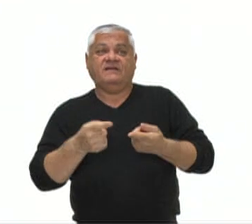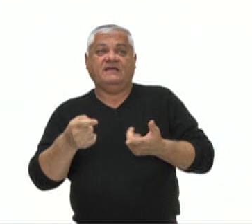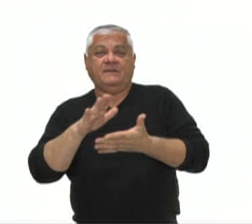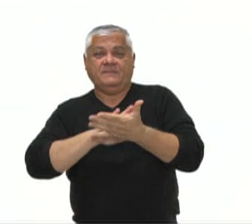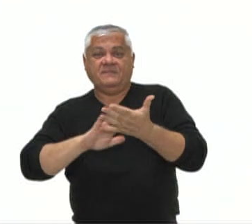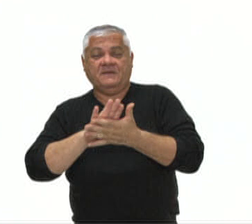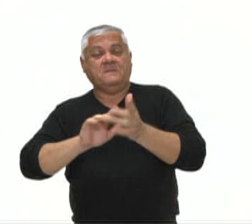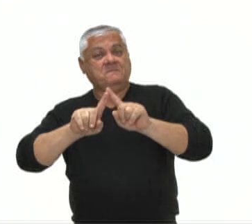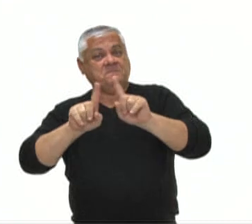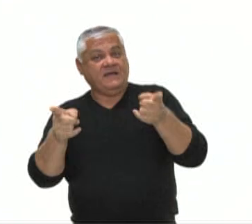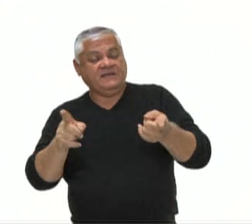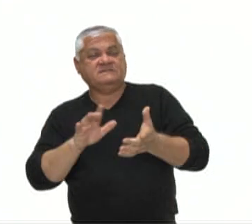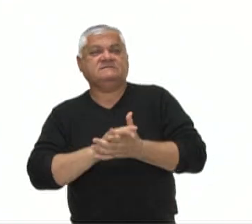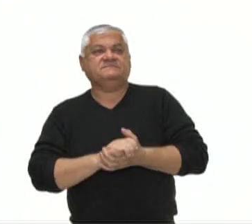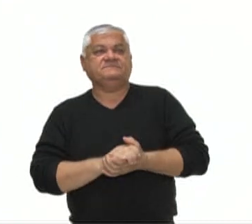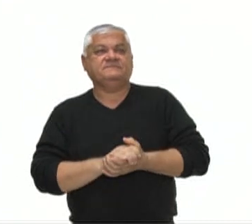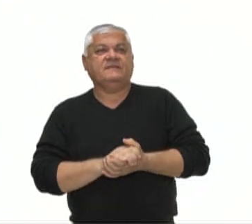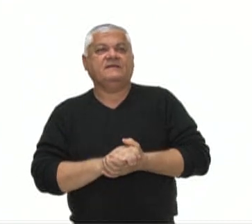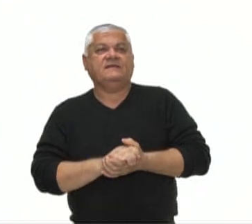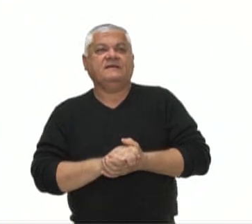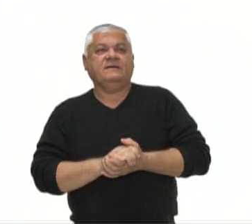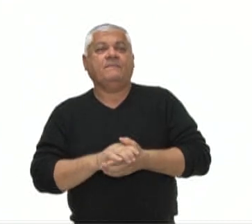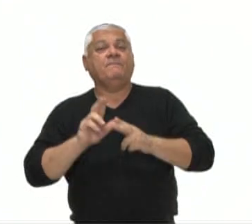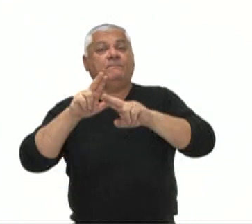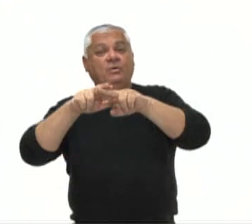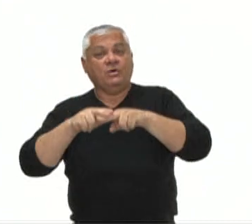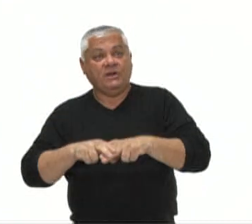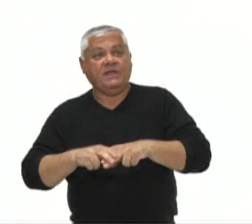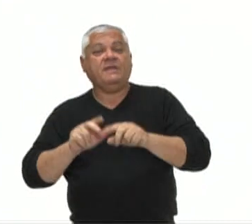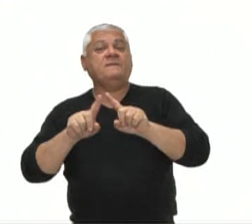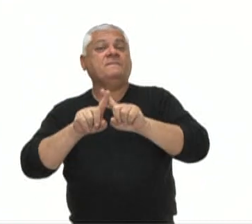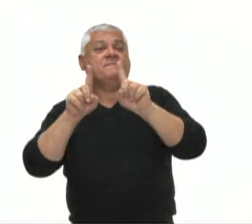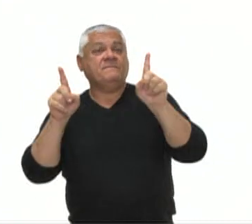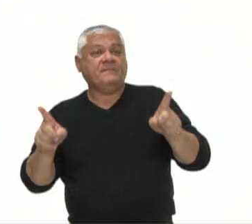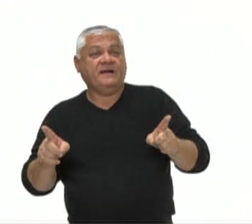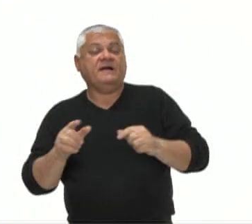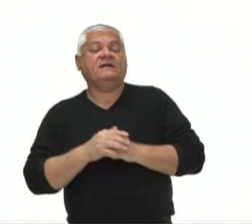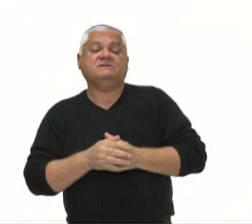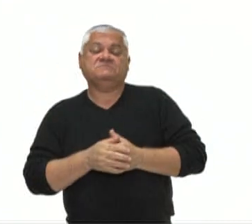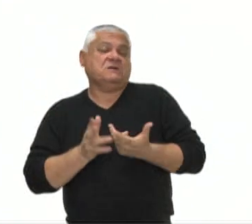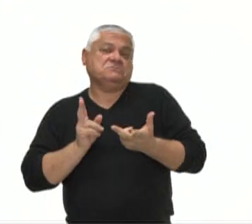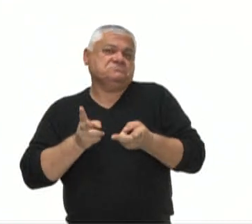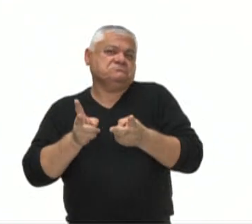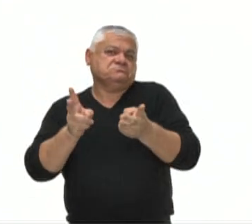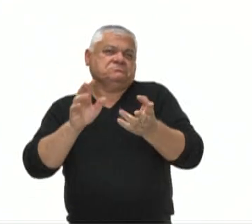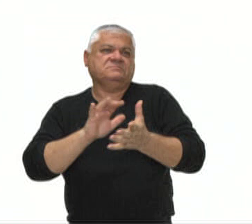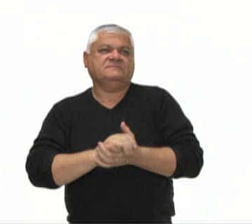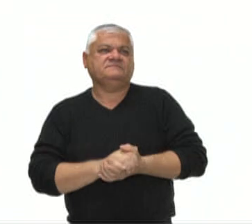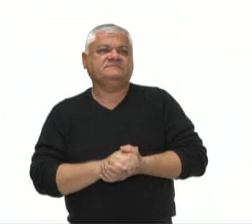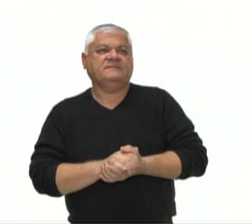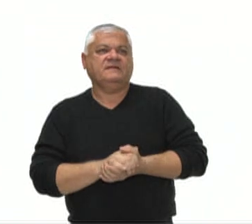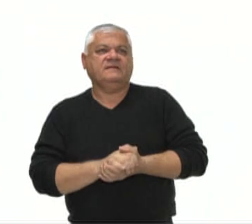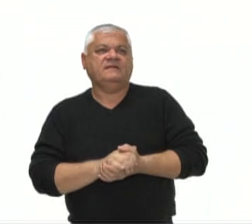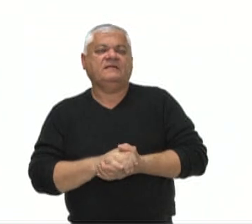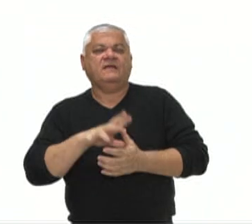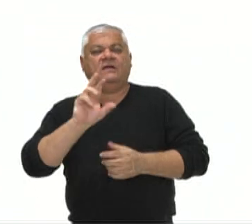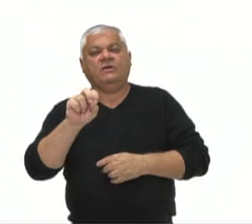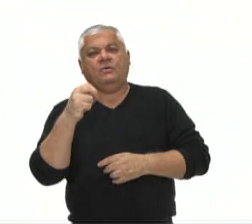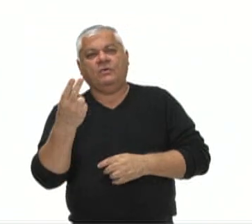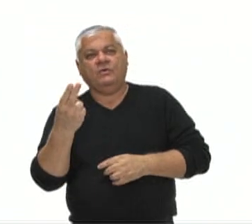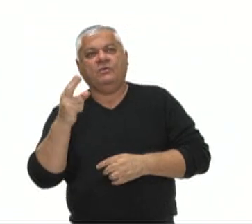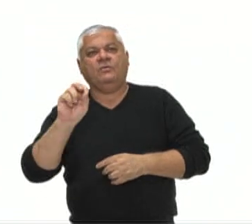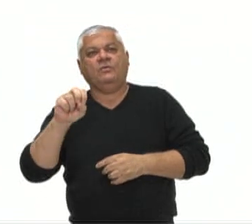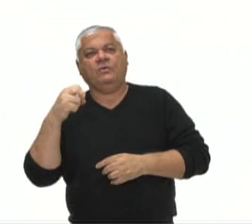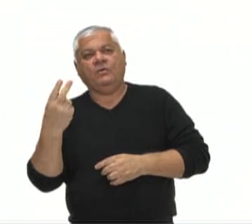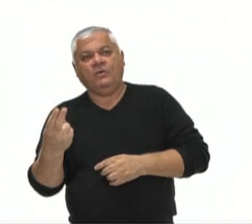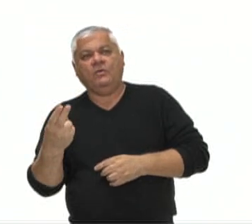mas também. As adversativas. O mas, o porém, o contudo e o todavia. As alternativas.